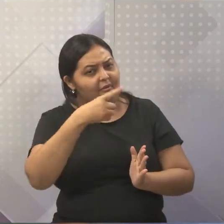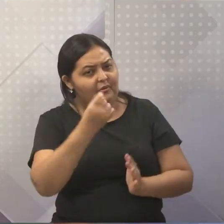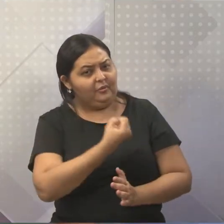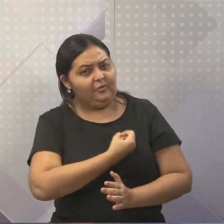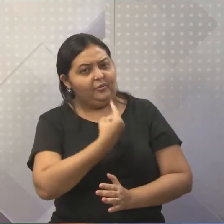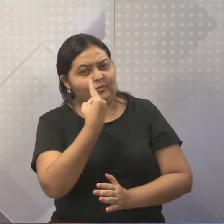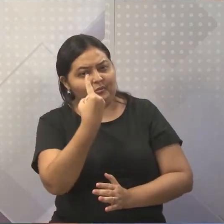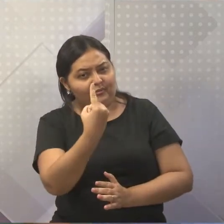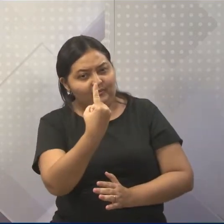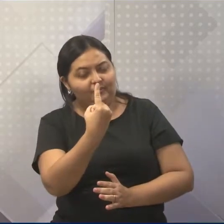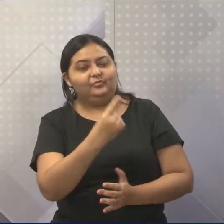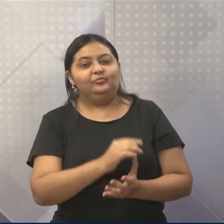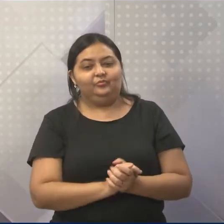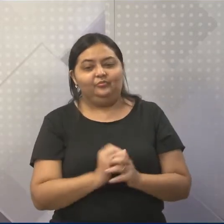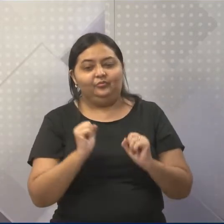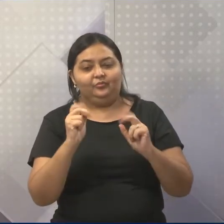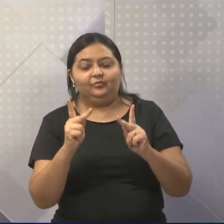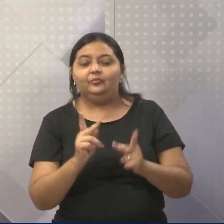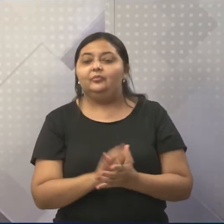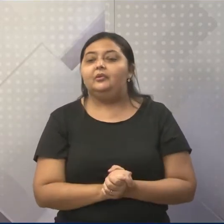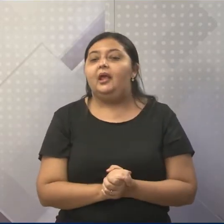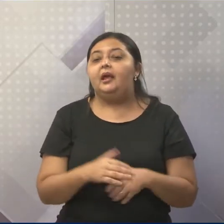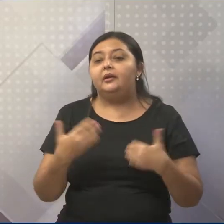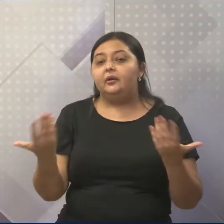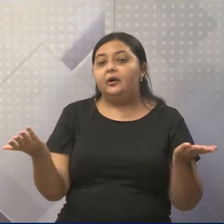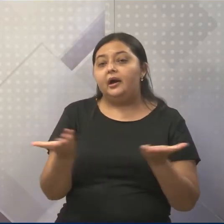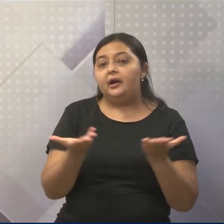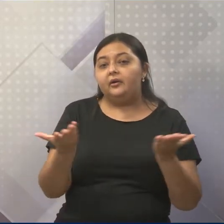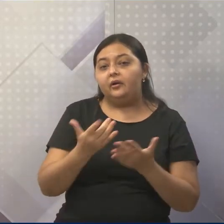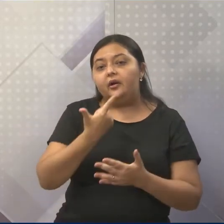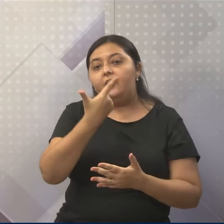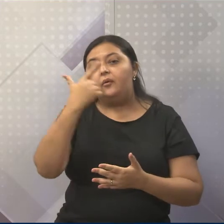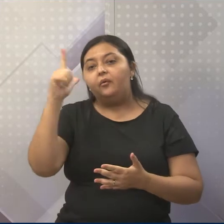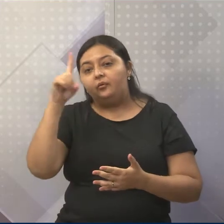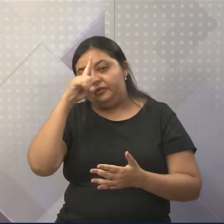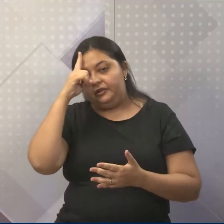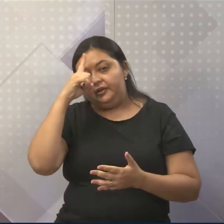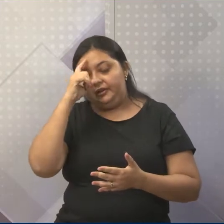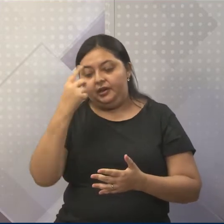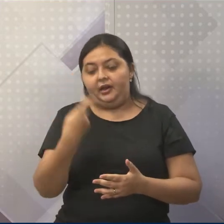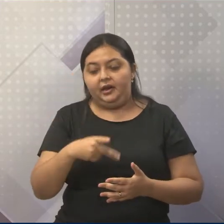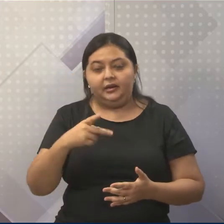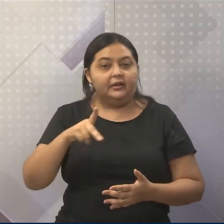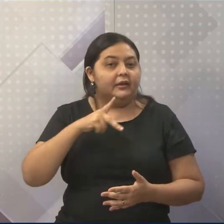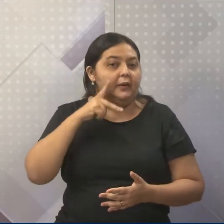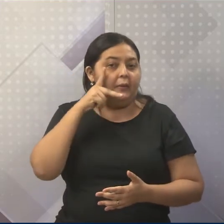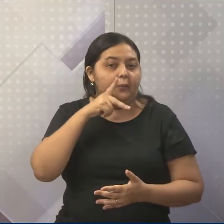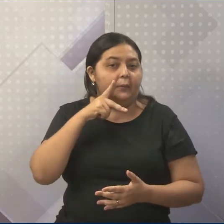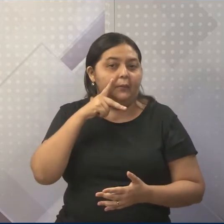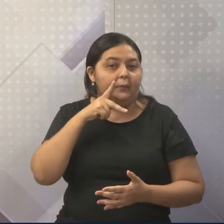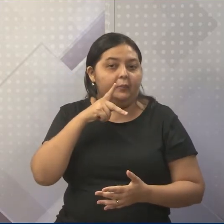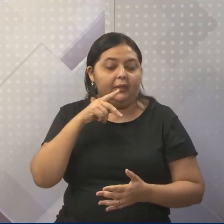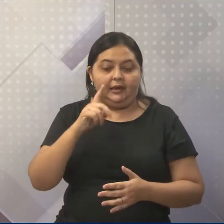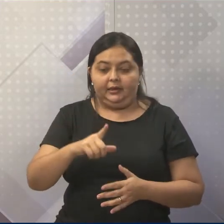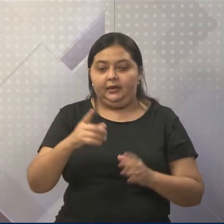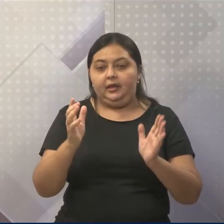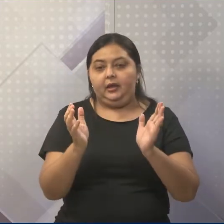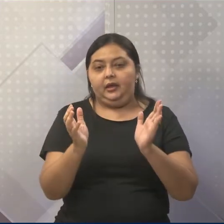Esse é o João Condado. Agora, trazendo uma outra ideia, professor. Na Paraíba, nós temos um time chamado 13.